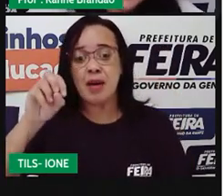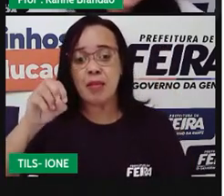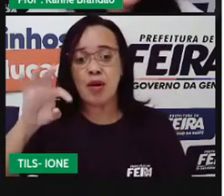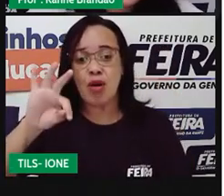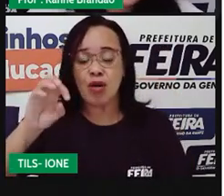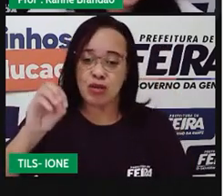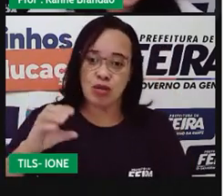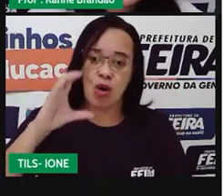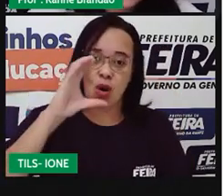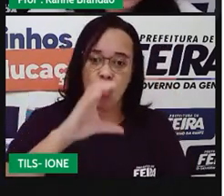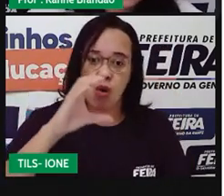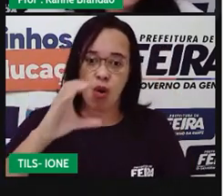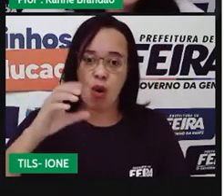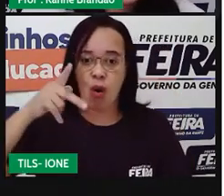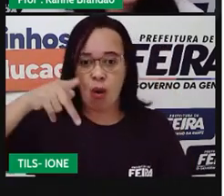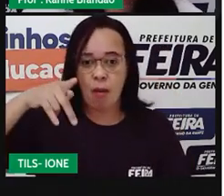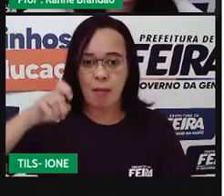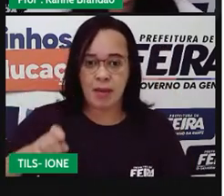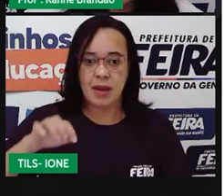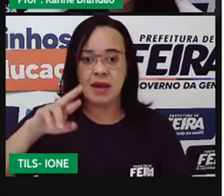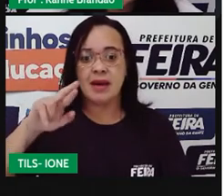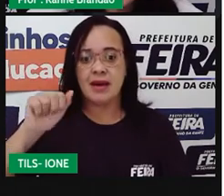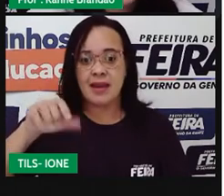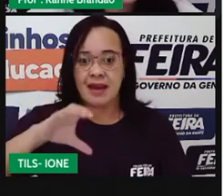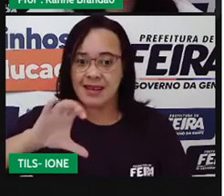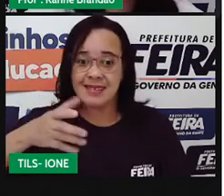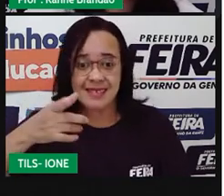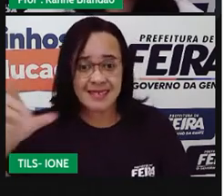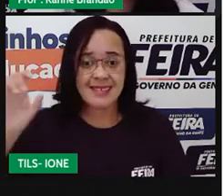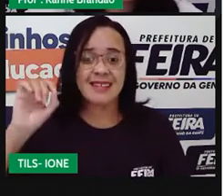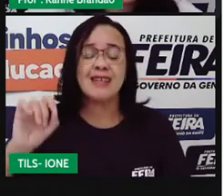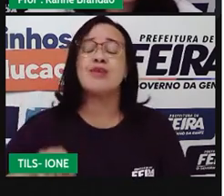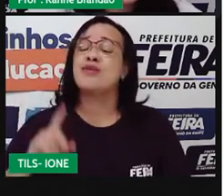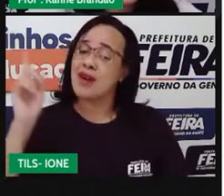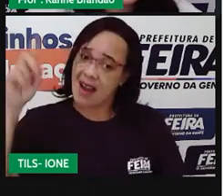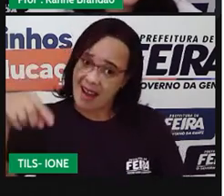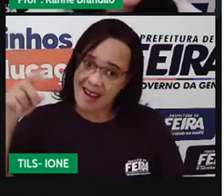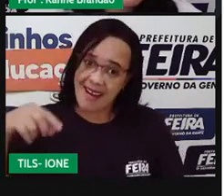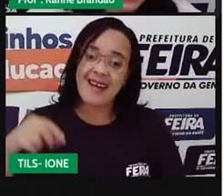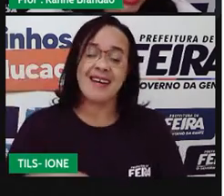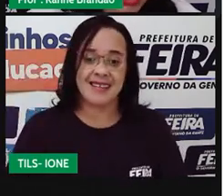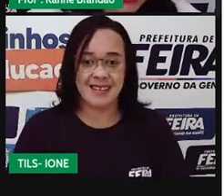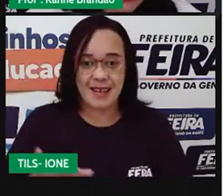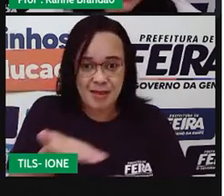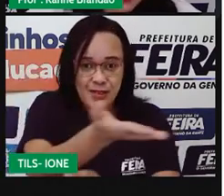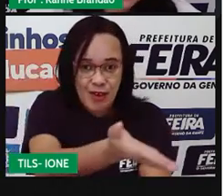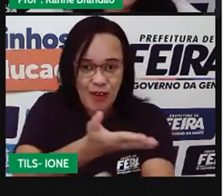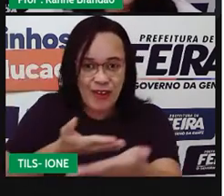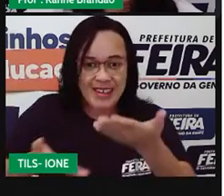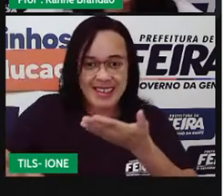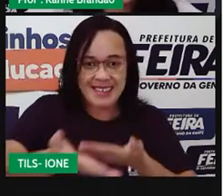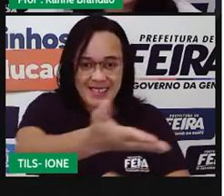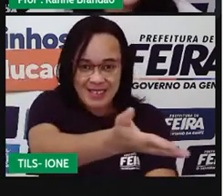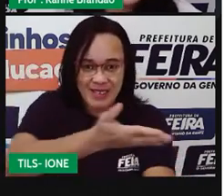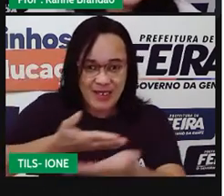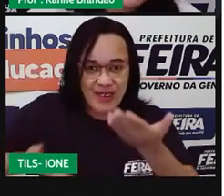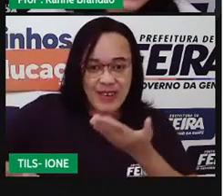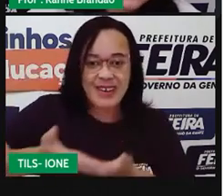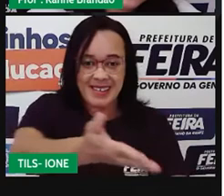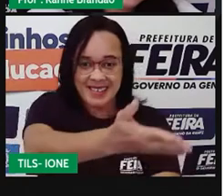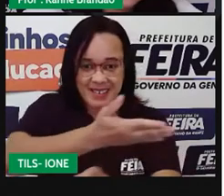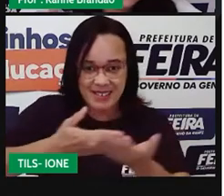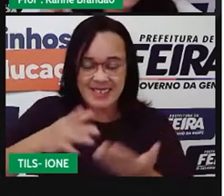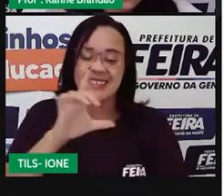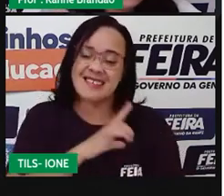E aí, então, a gente vê a mesma coisa aqui nessa imagem, certo? Com esse